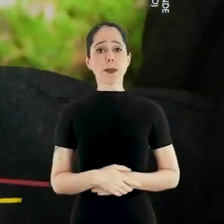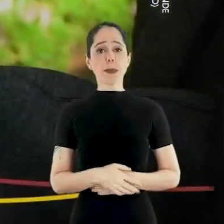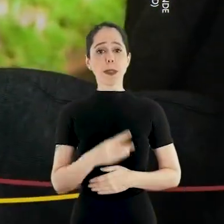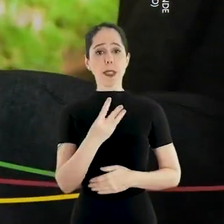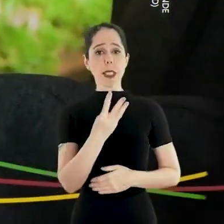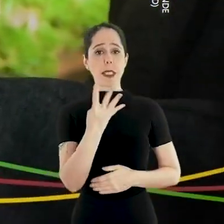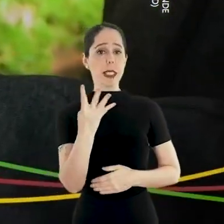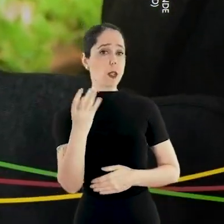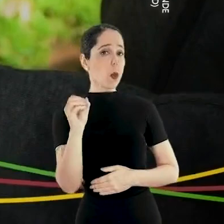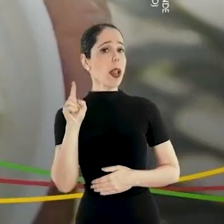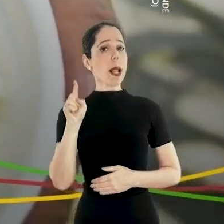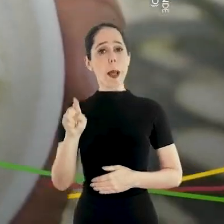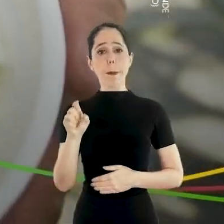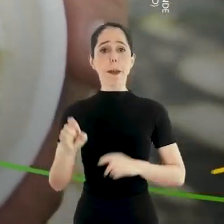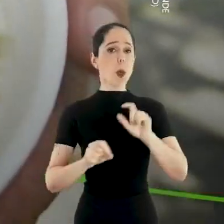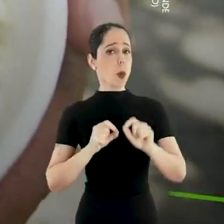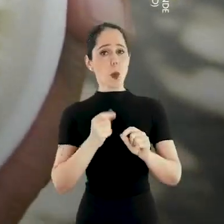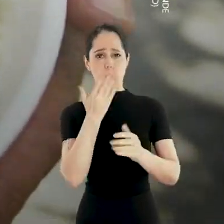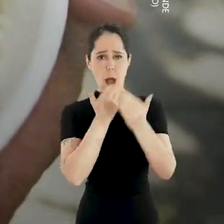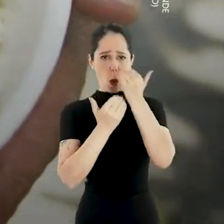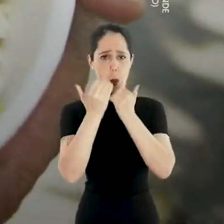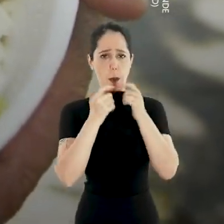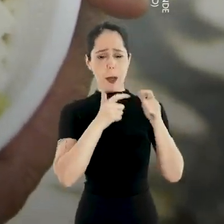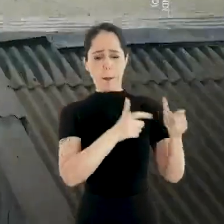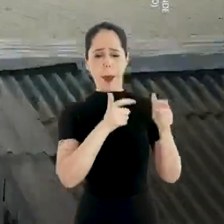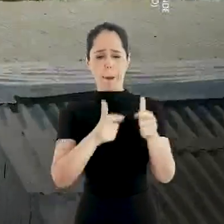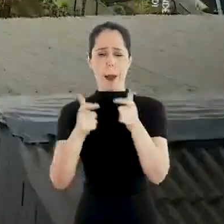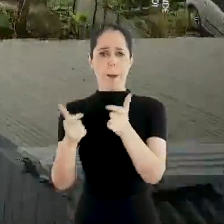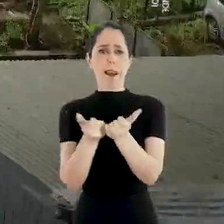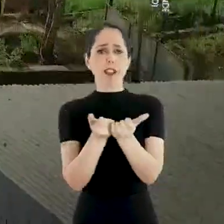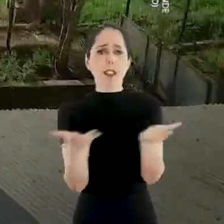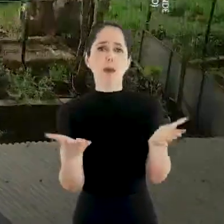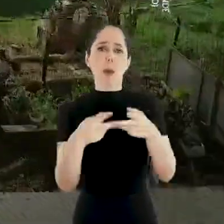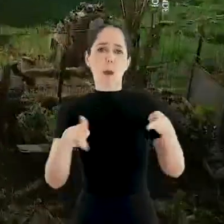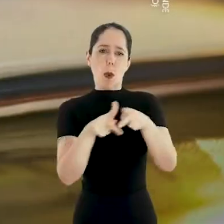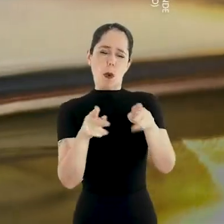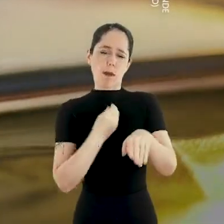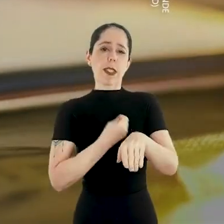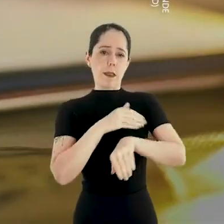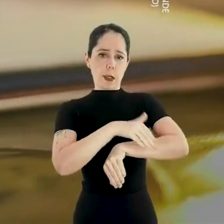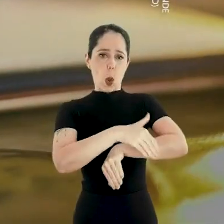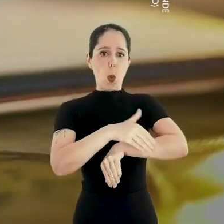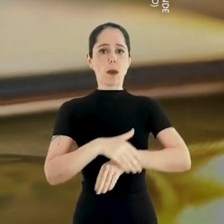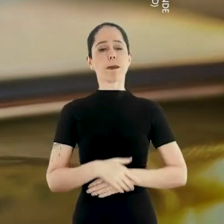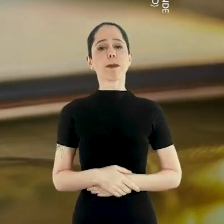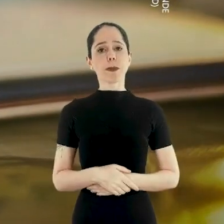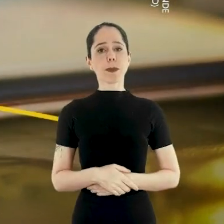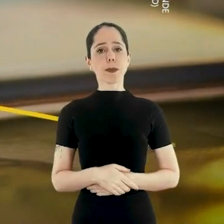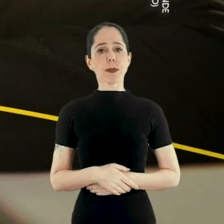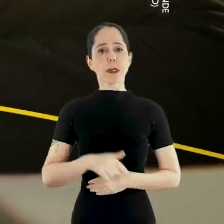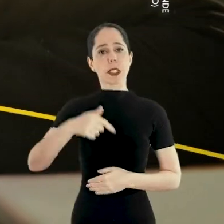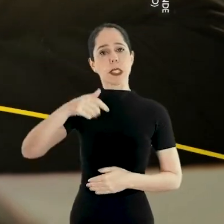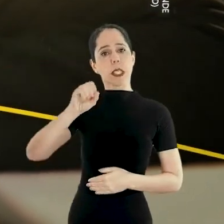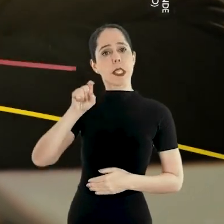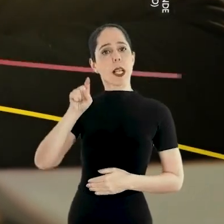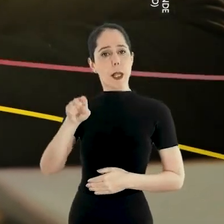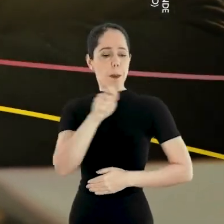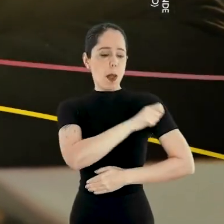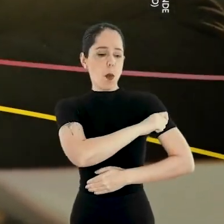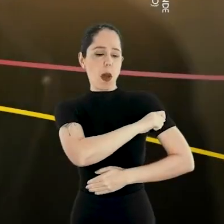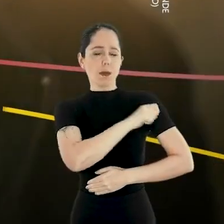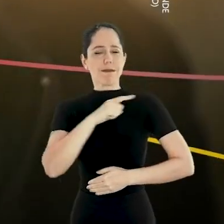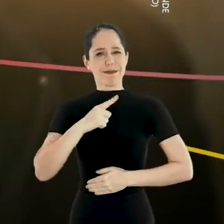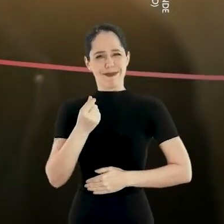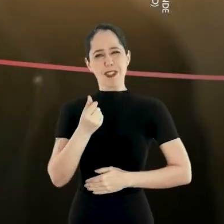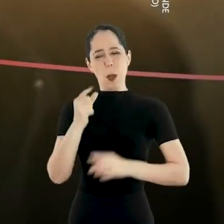340 mil refeições distribuídas para a população de rua 70 mil estudantes de baixa